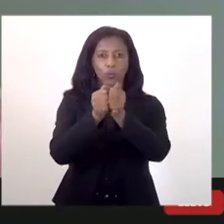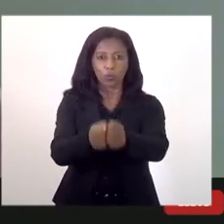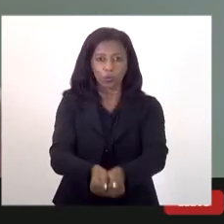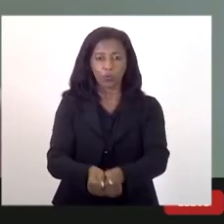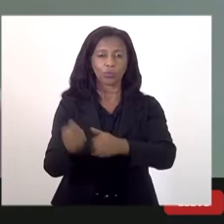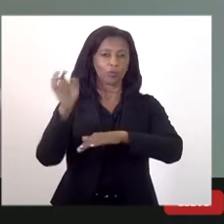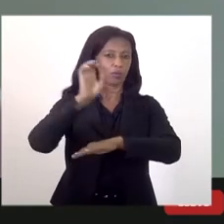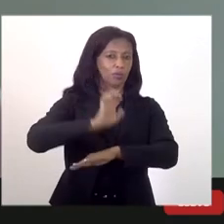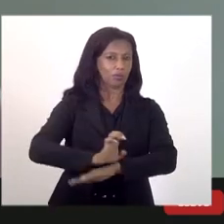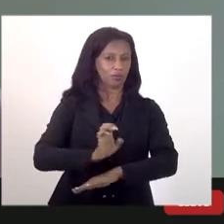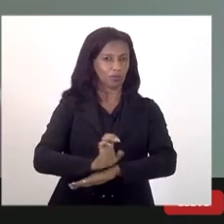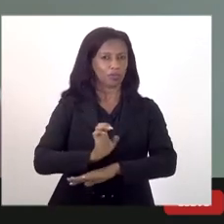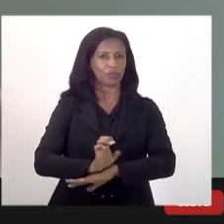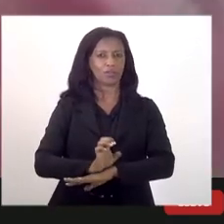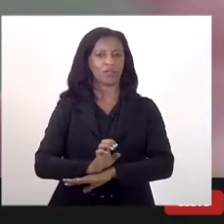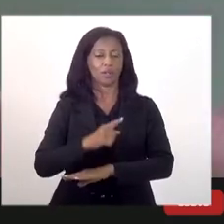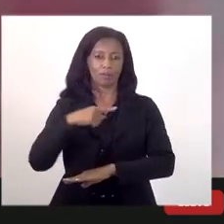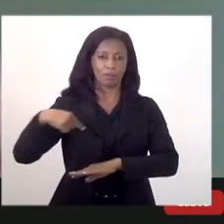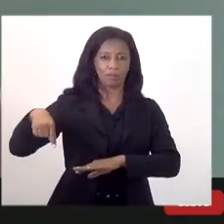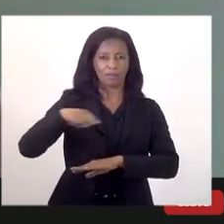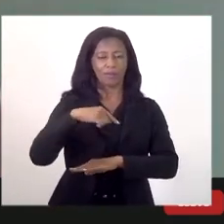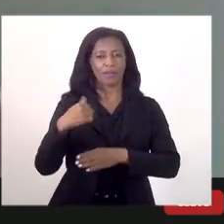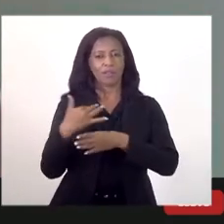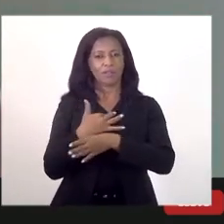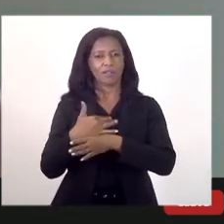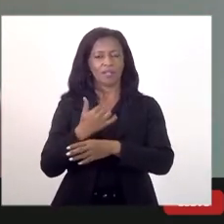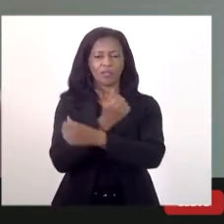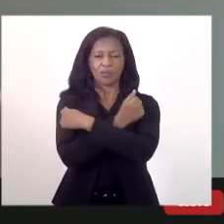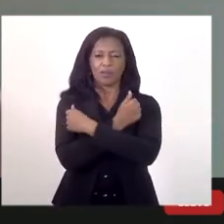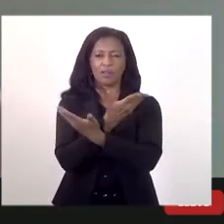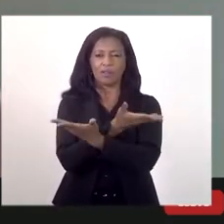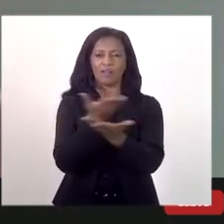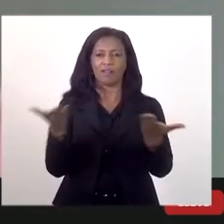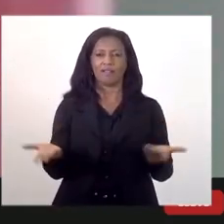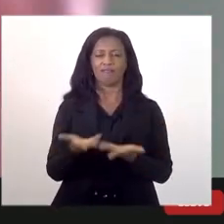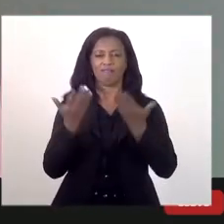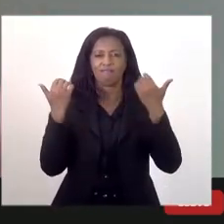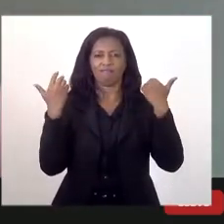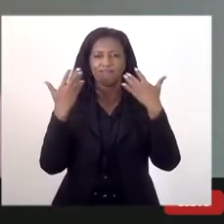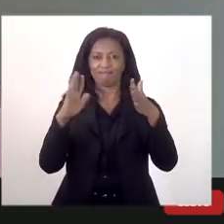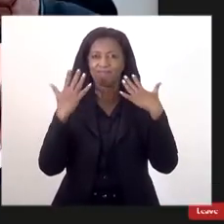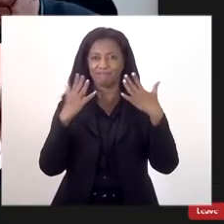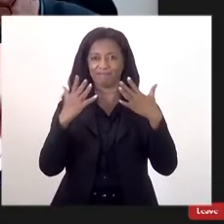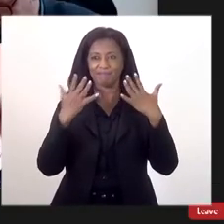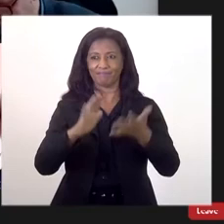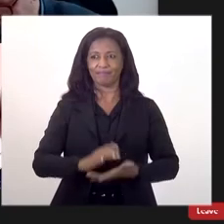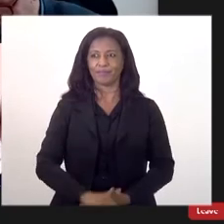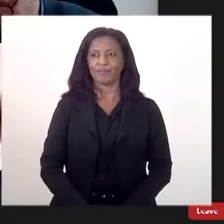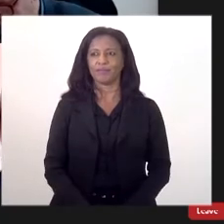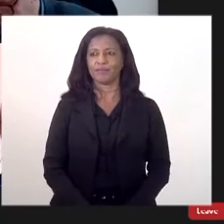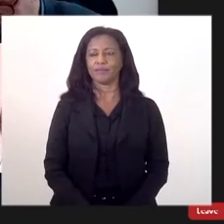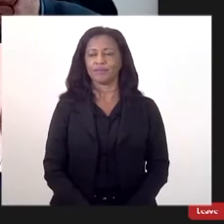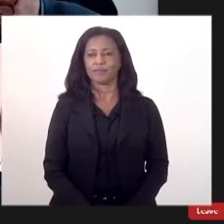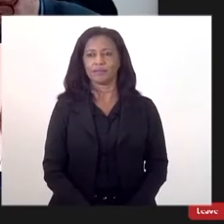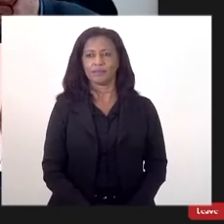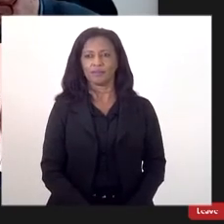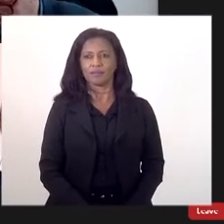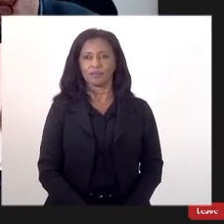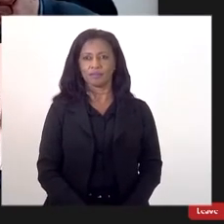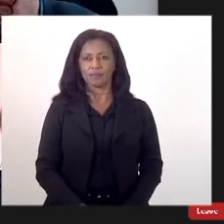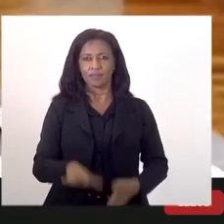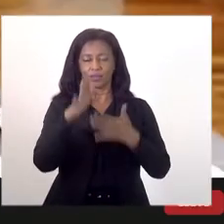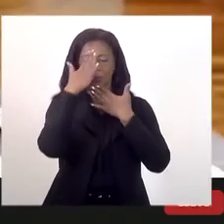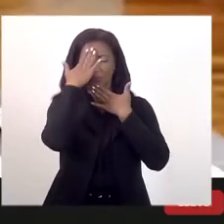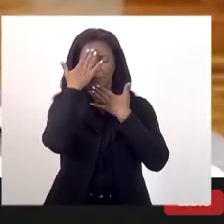nosso Estado e pela nossa cidade. Um abraço a todos e sucesso. Mais uma vez, parabéns. Obrigado, Eduardo.